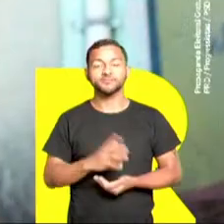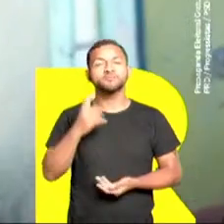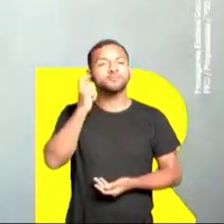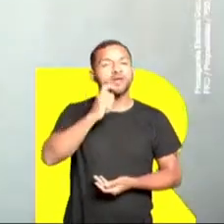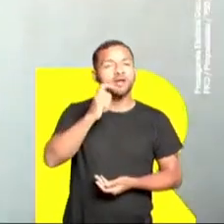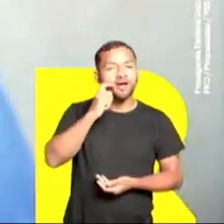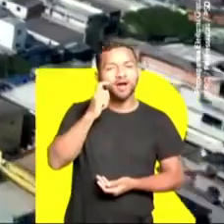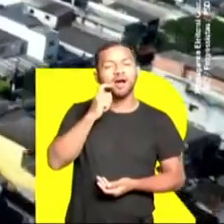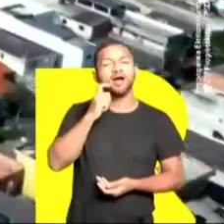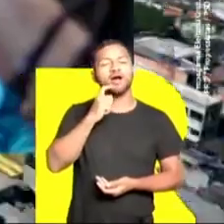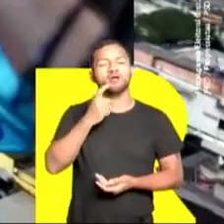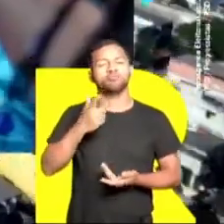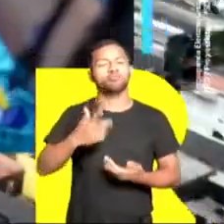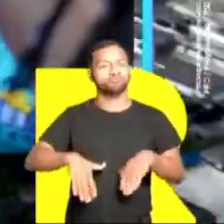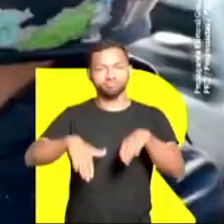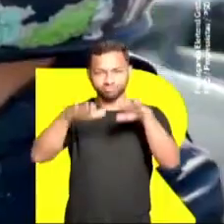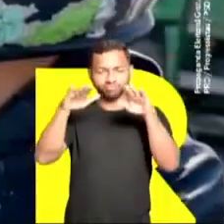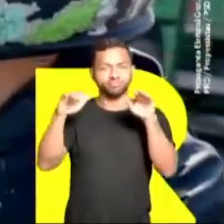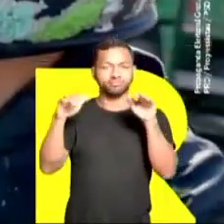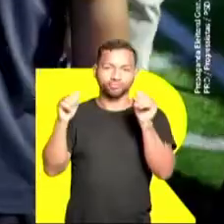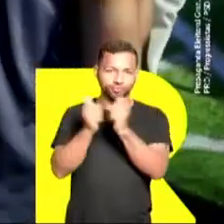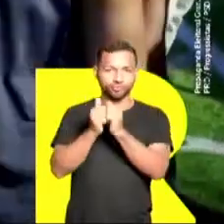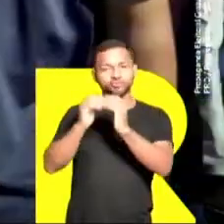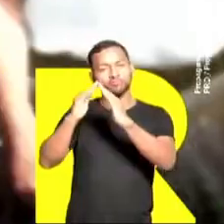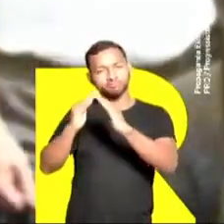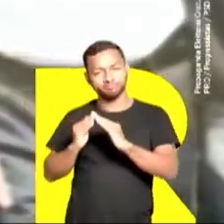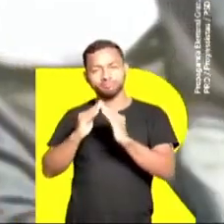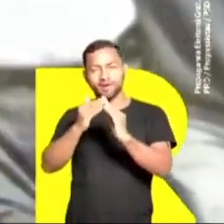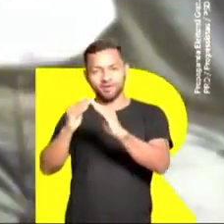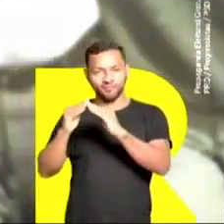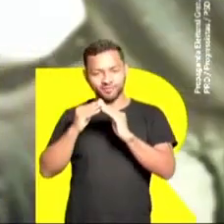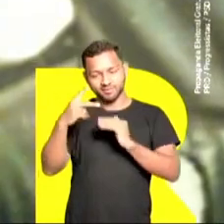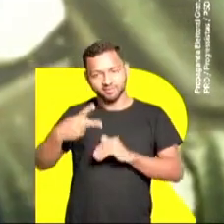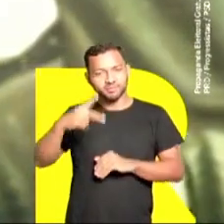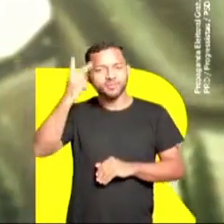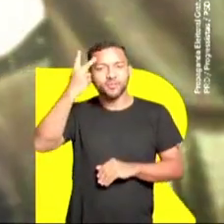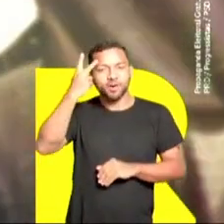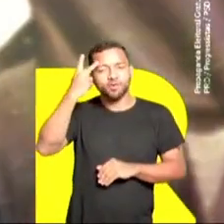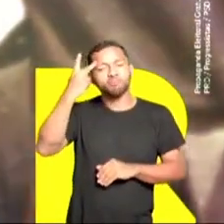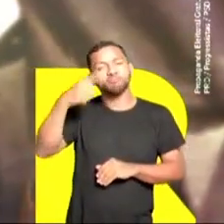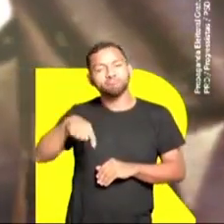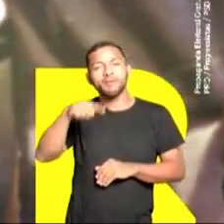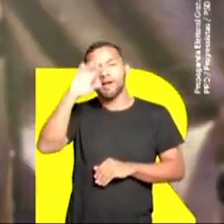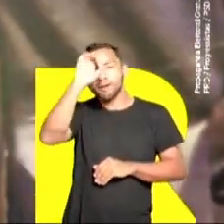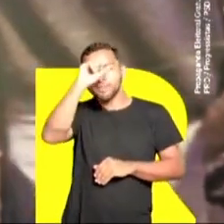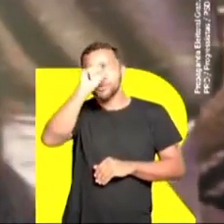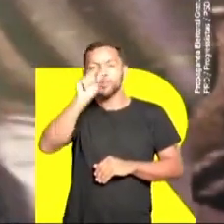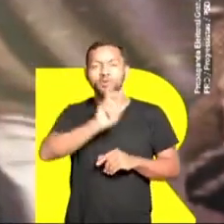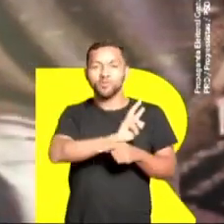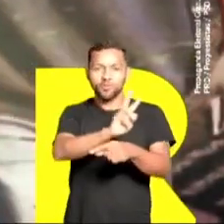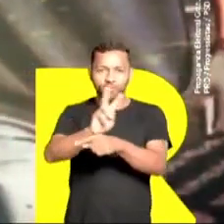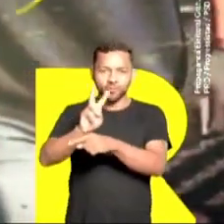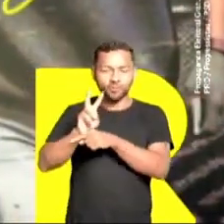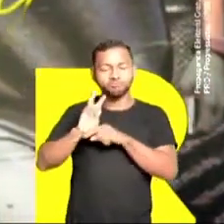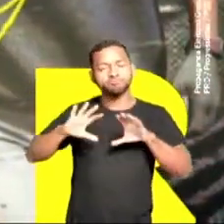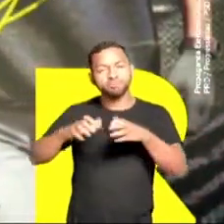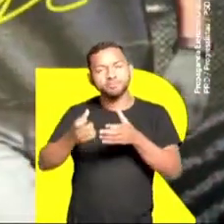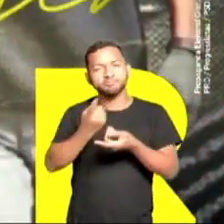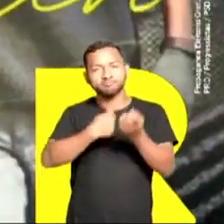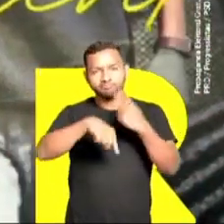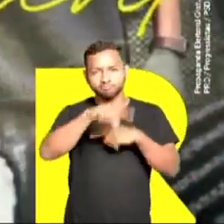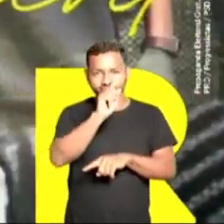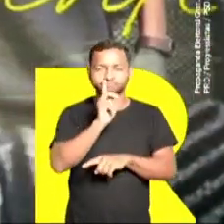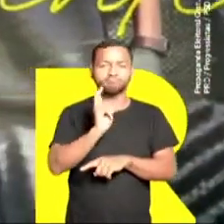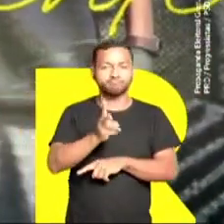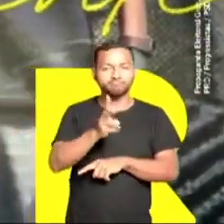Ricardo Nunes cresceu na periferia de São Paulo. E lá mesmo, ele aprendeu a cuidar de gente para fazer o seu bairro andar